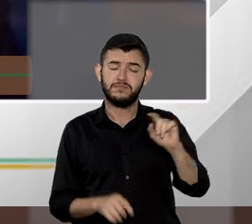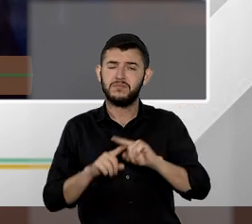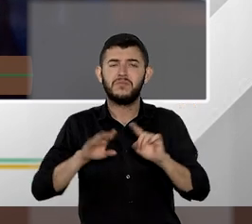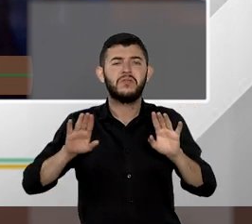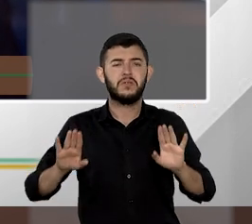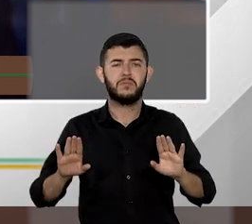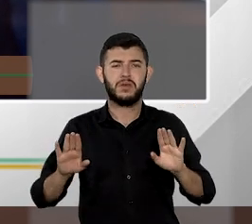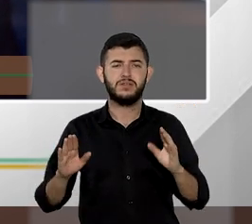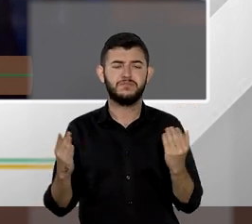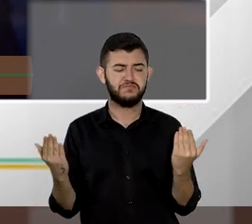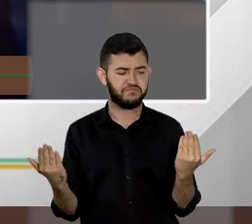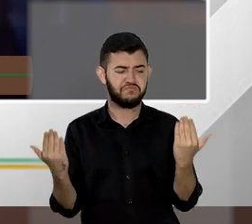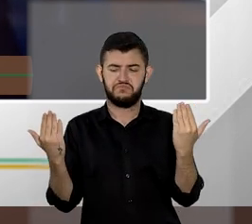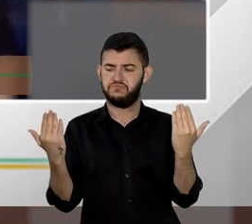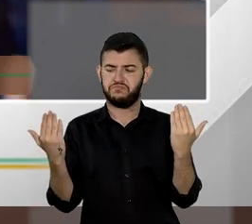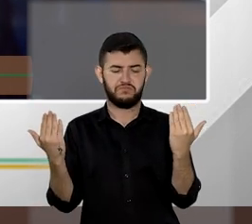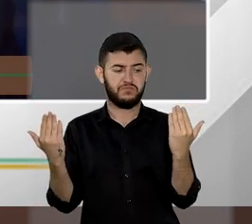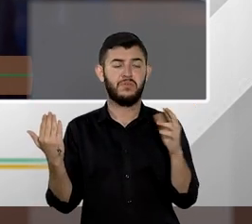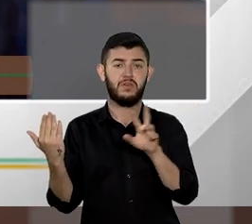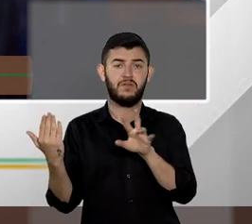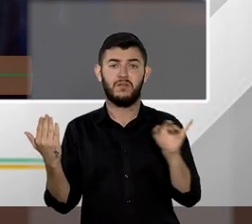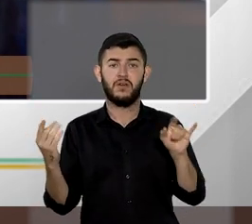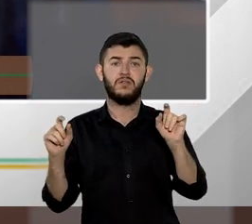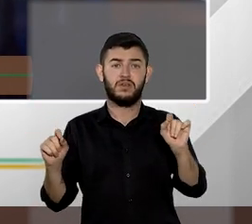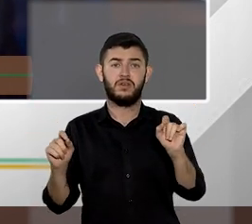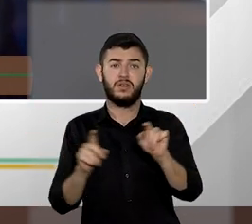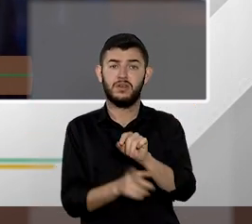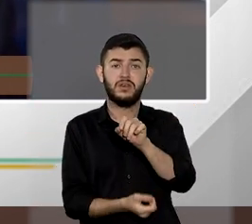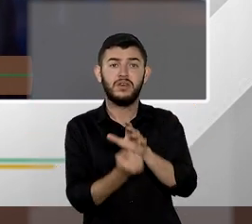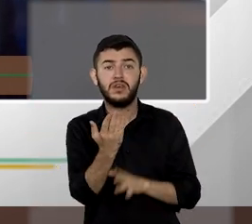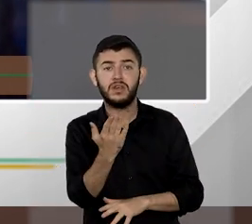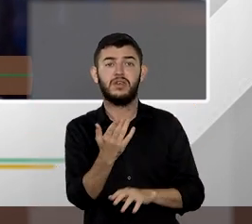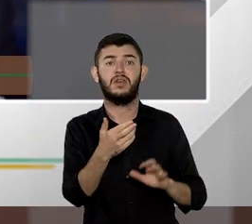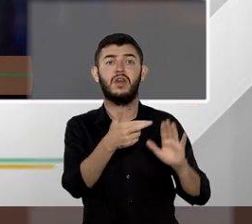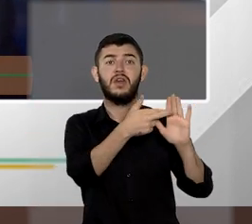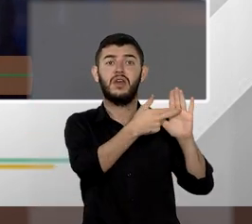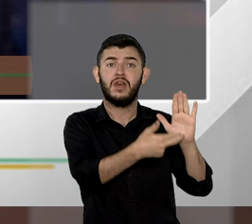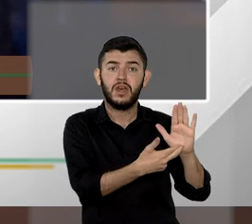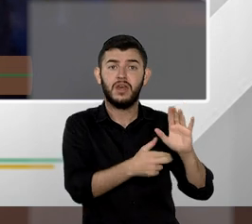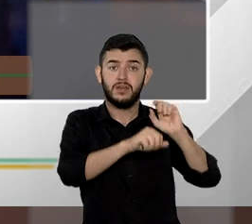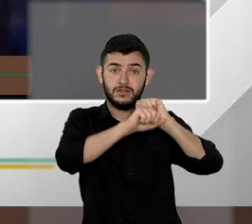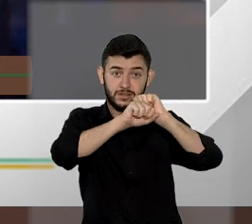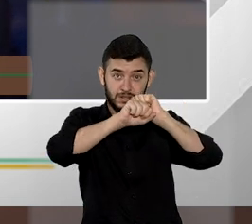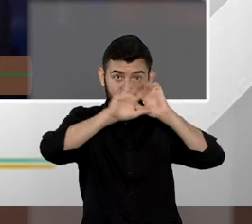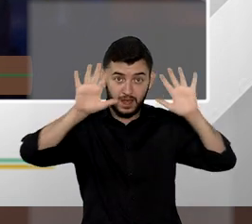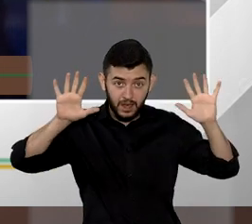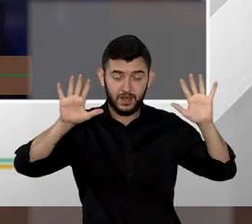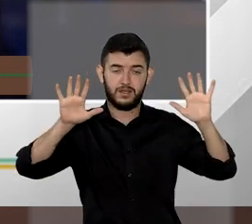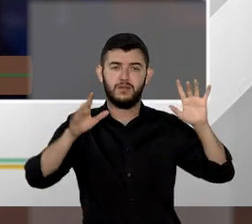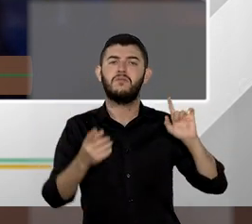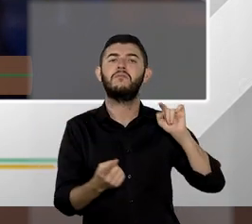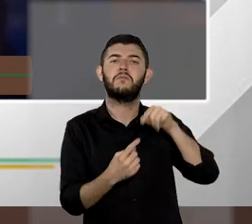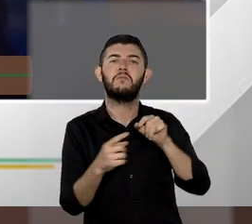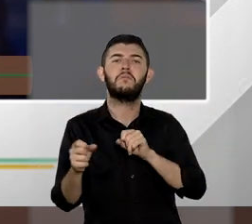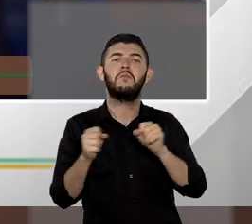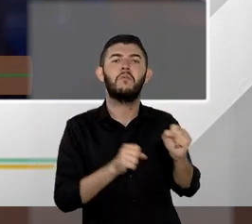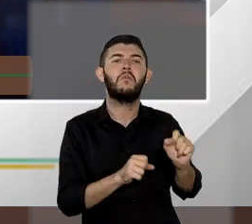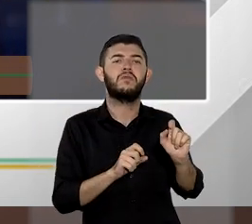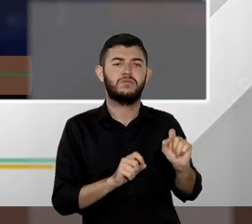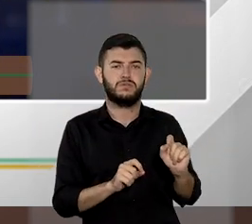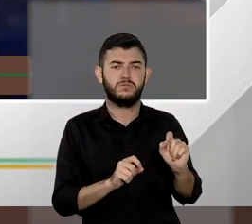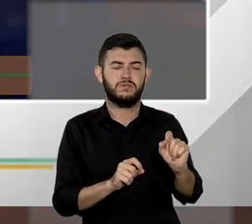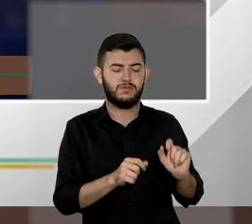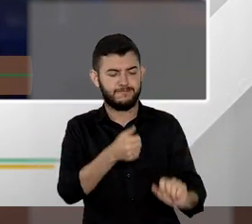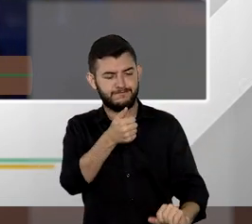estabelecer regra clara expressa para que se faça a análise